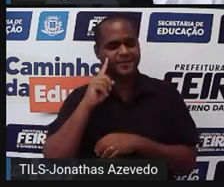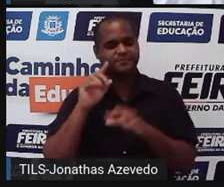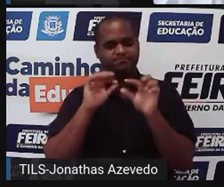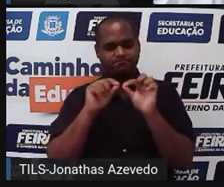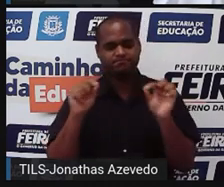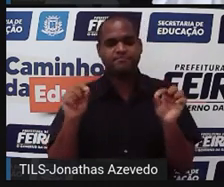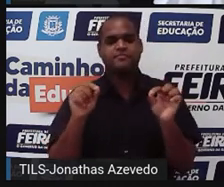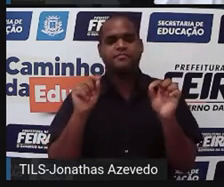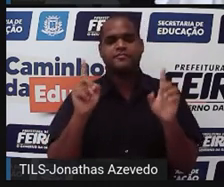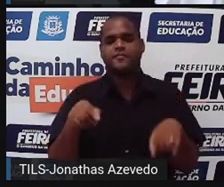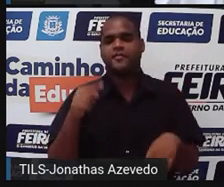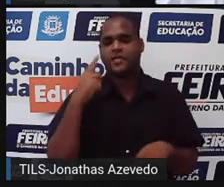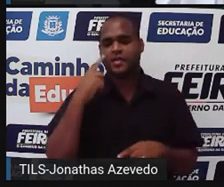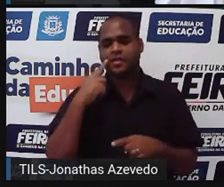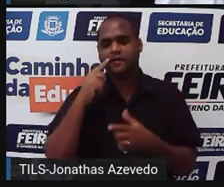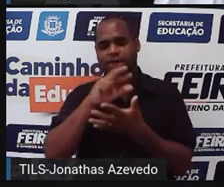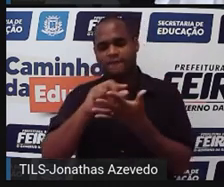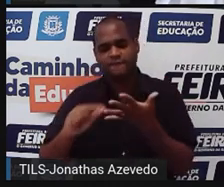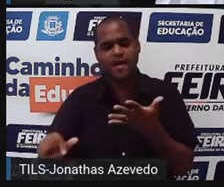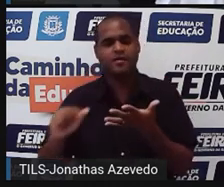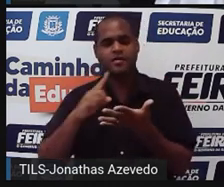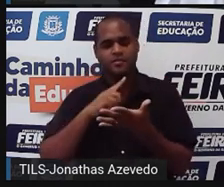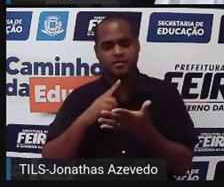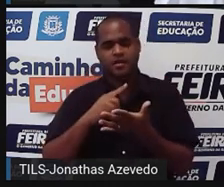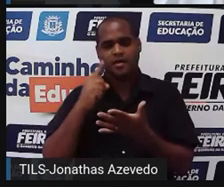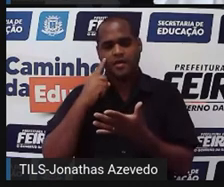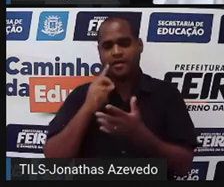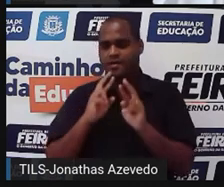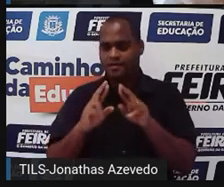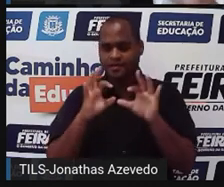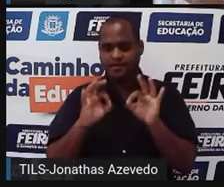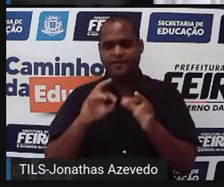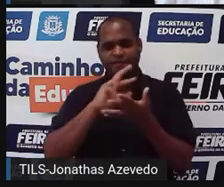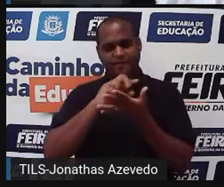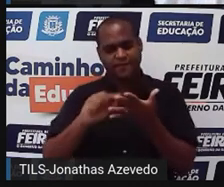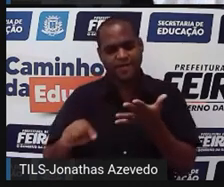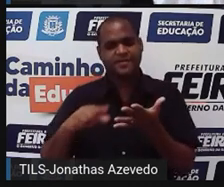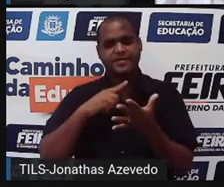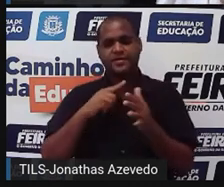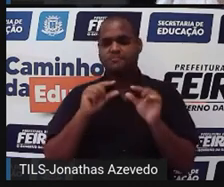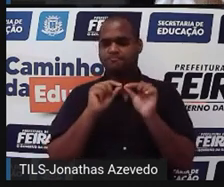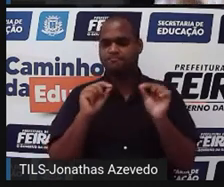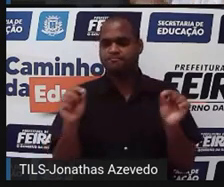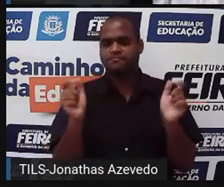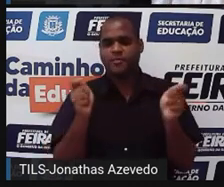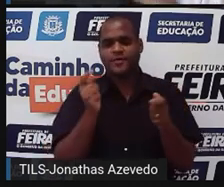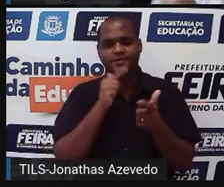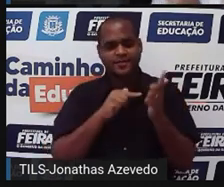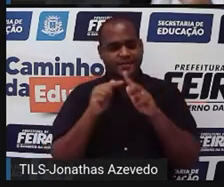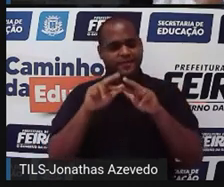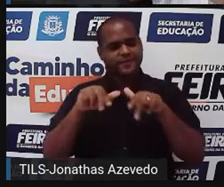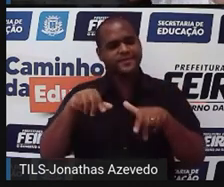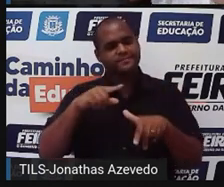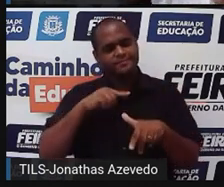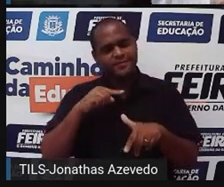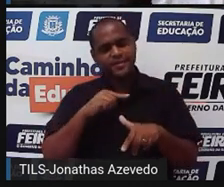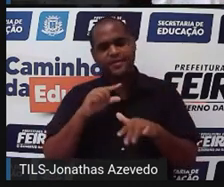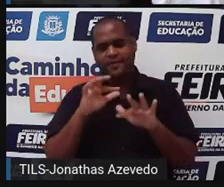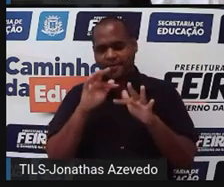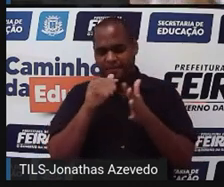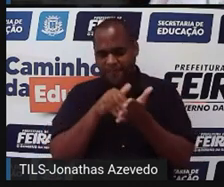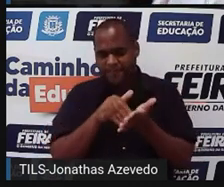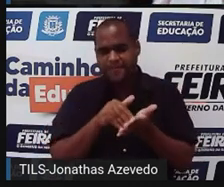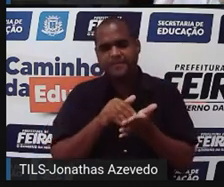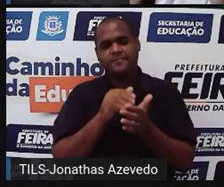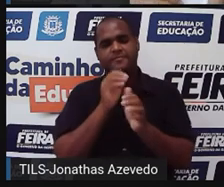E essa reta tem infinitos pontos, porque a reta são infinitos pontos alinhados, e todos esses pontos, todos esses infinitos